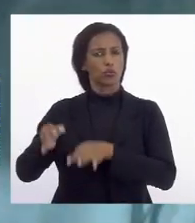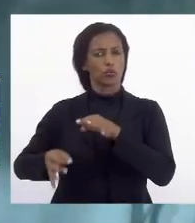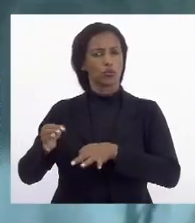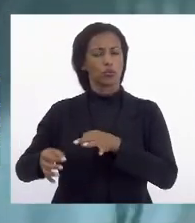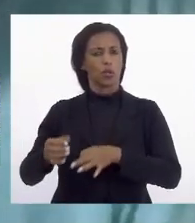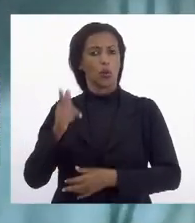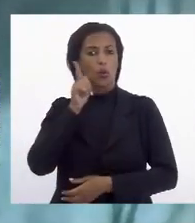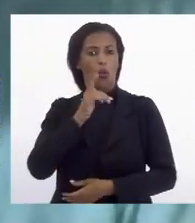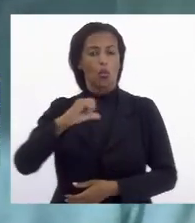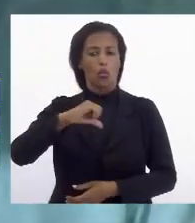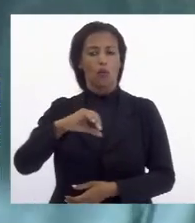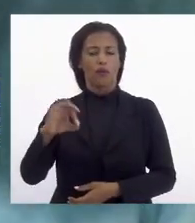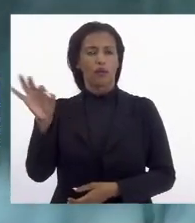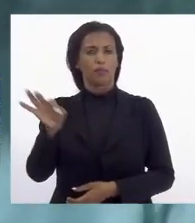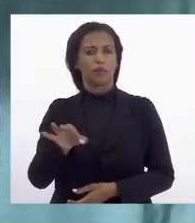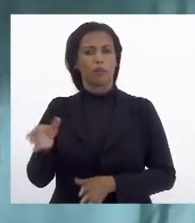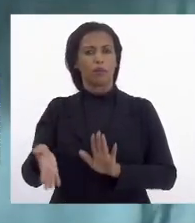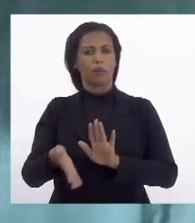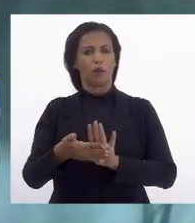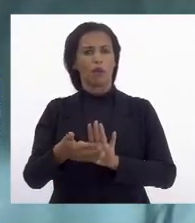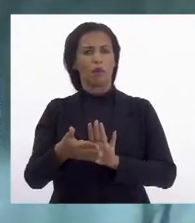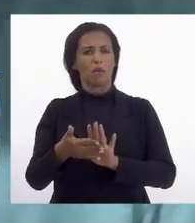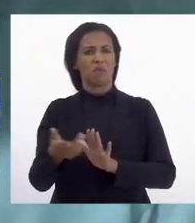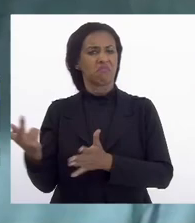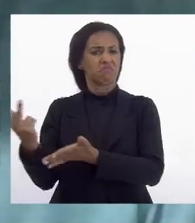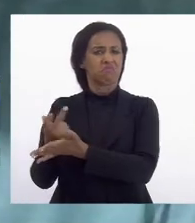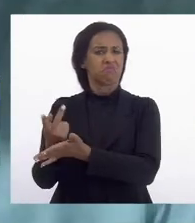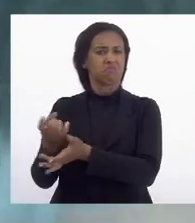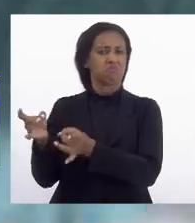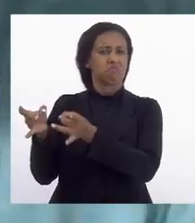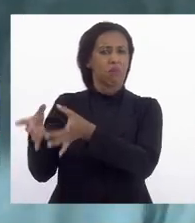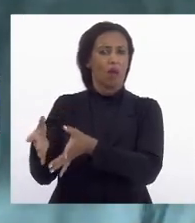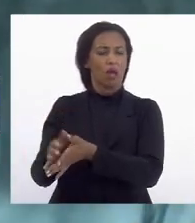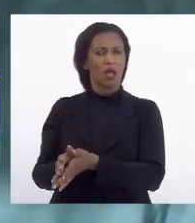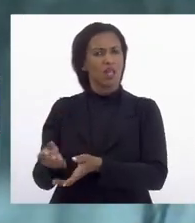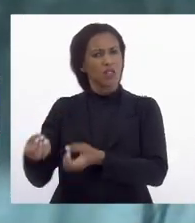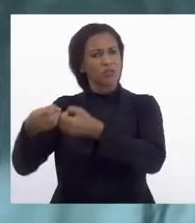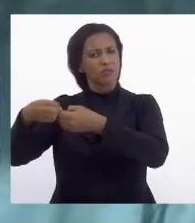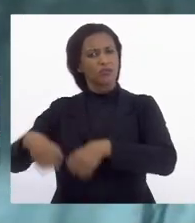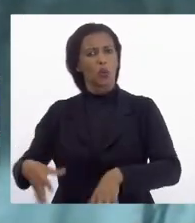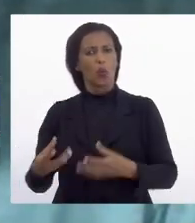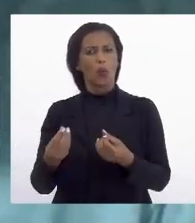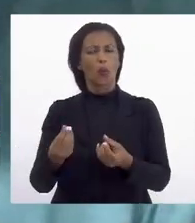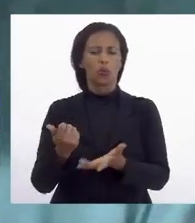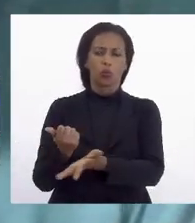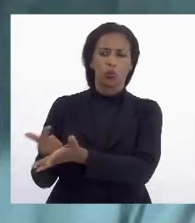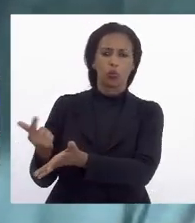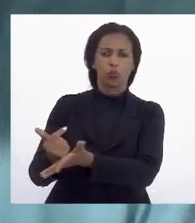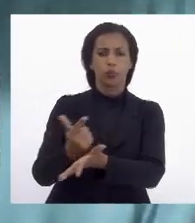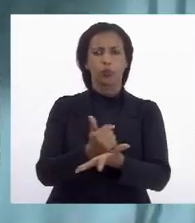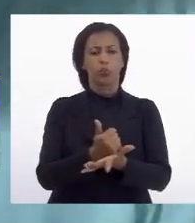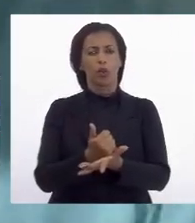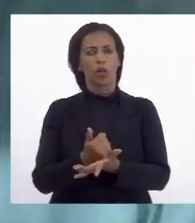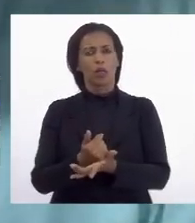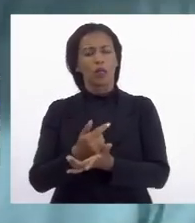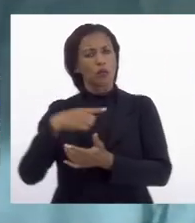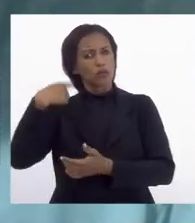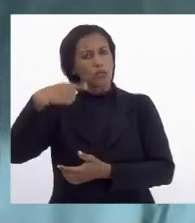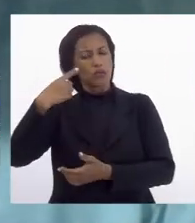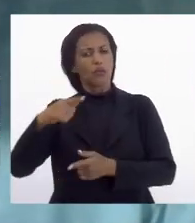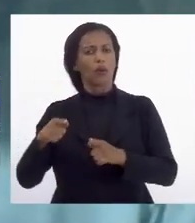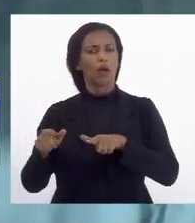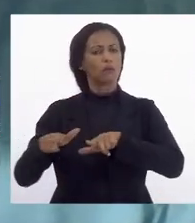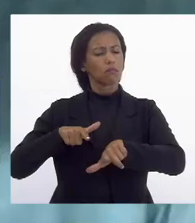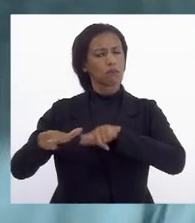das demandas como insignificantes isso prejudicou muito o consumidor e prejudicou os advogados que